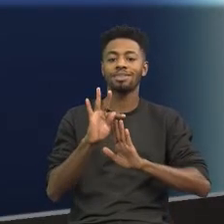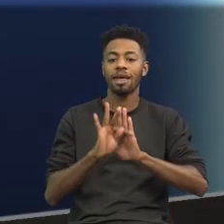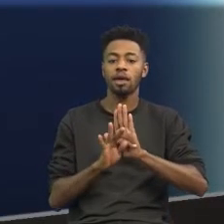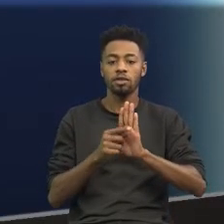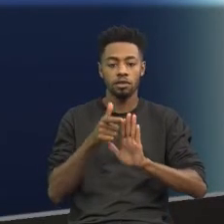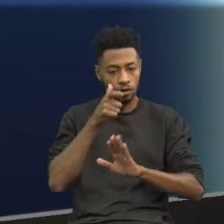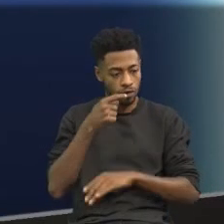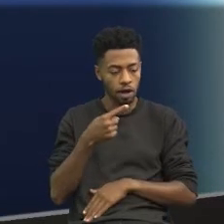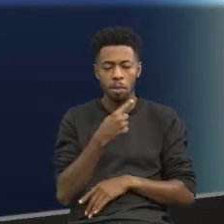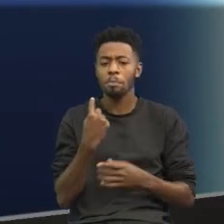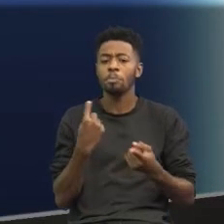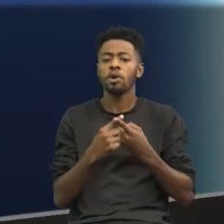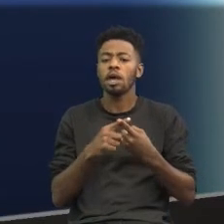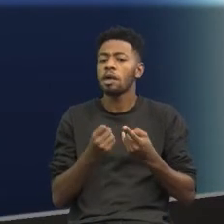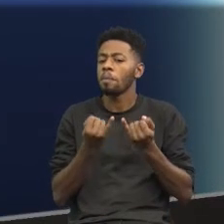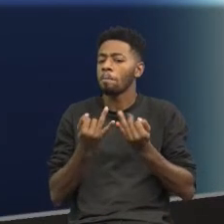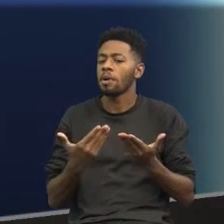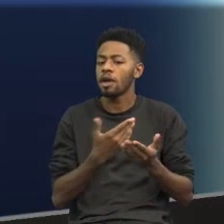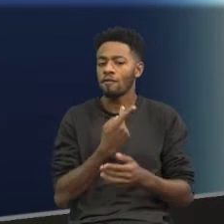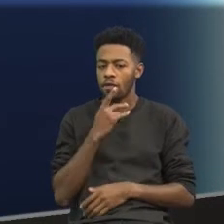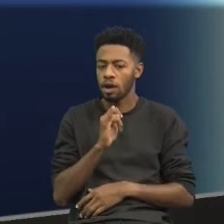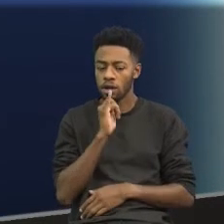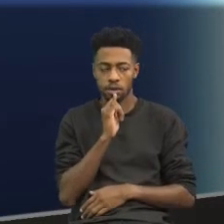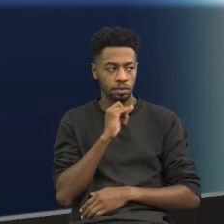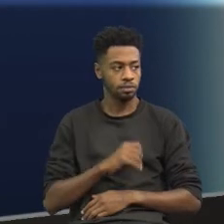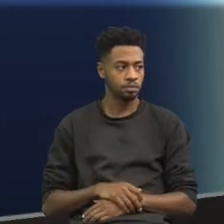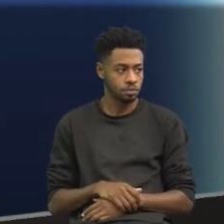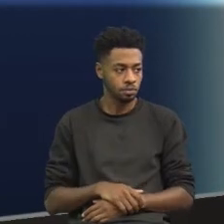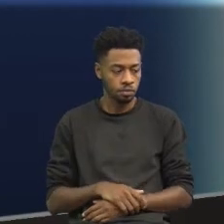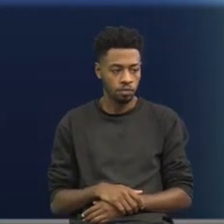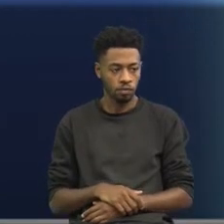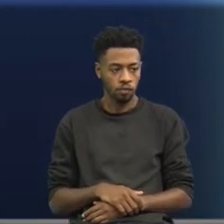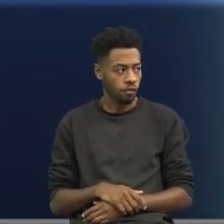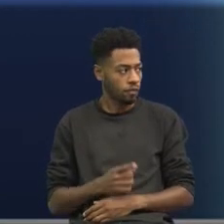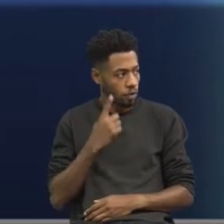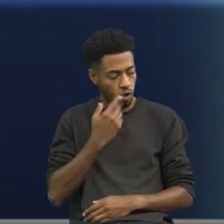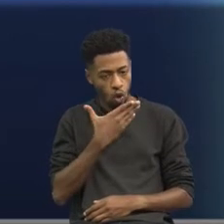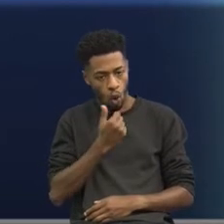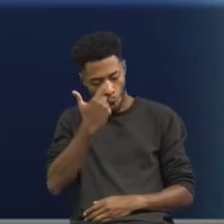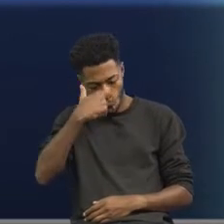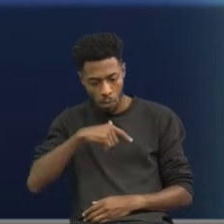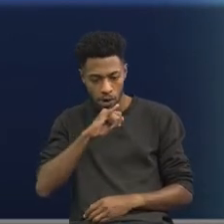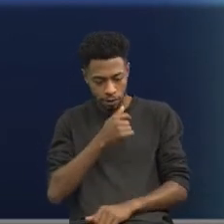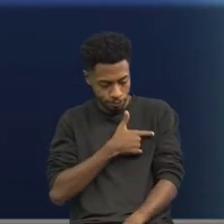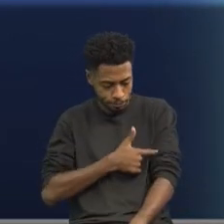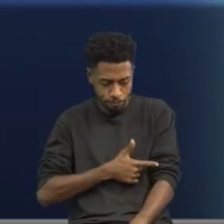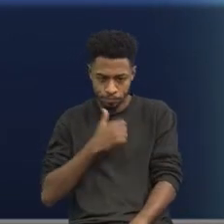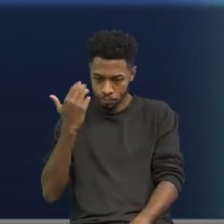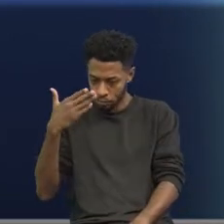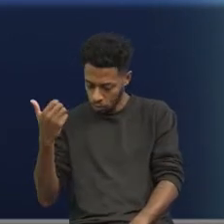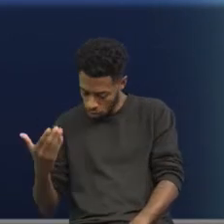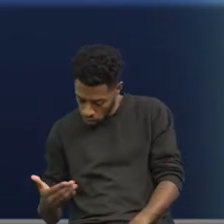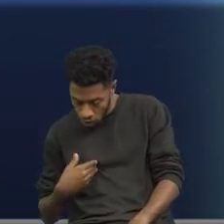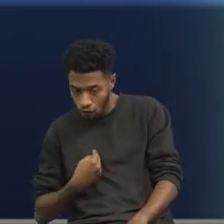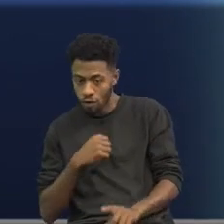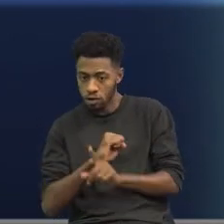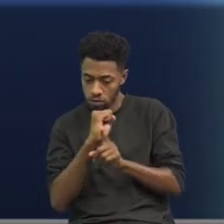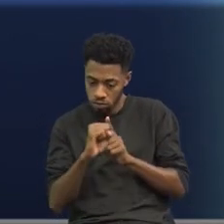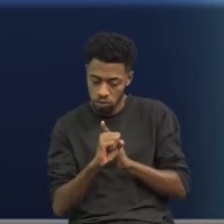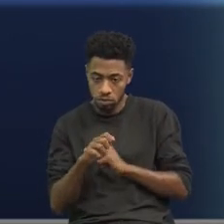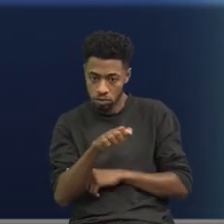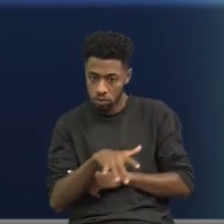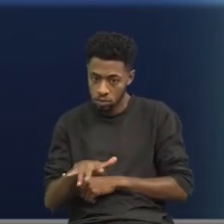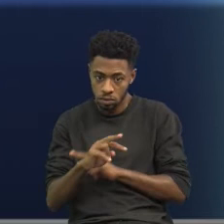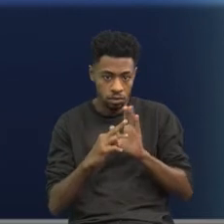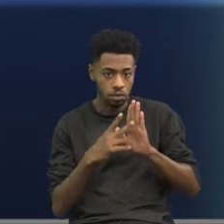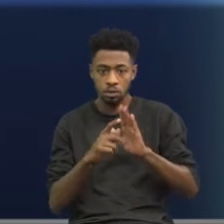no que que ele fala. Ele diz assim no último parágrafo do texto. No homem cordial, a vida em sociedade é, de certo modo, uma